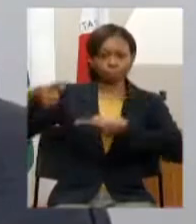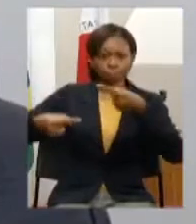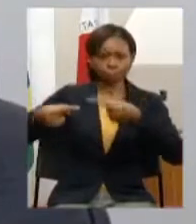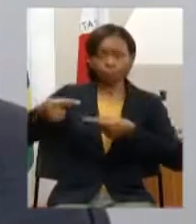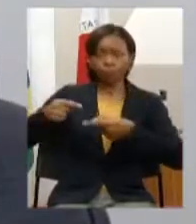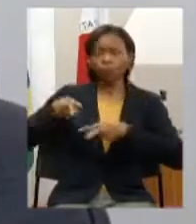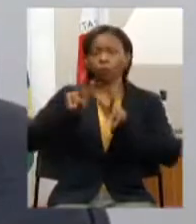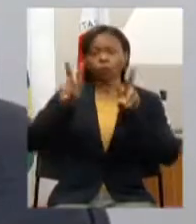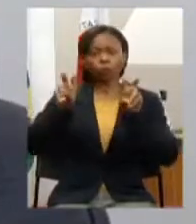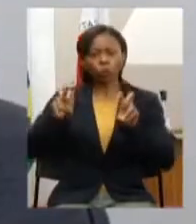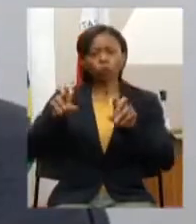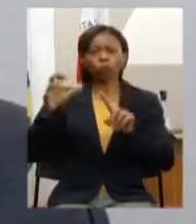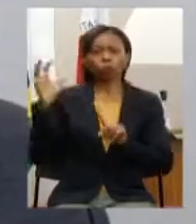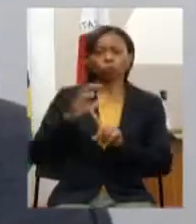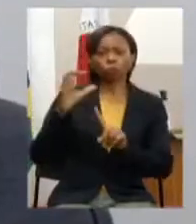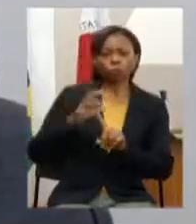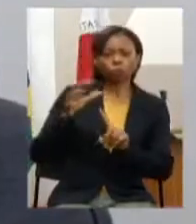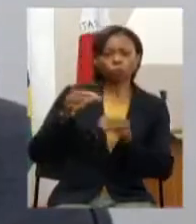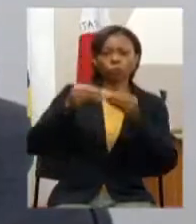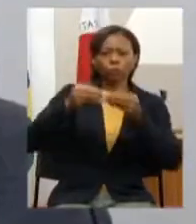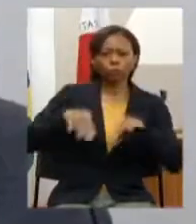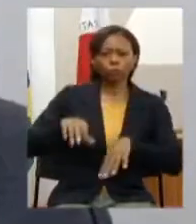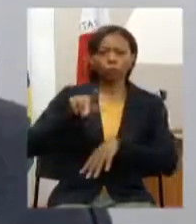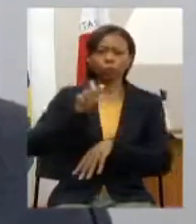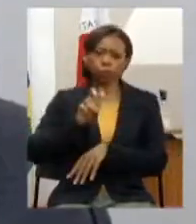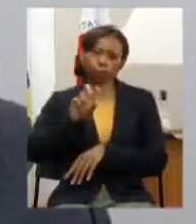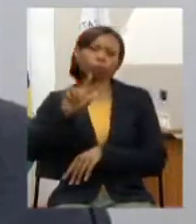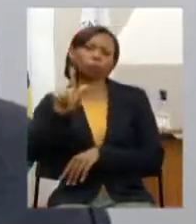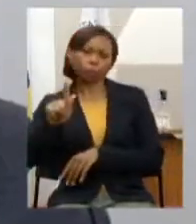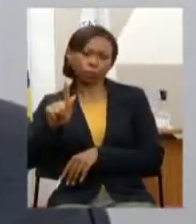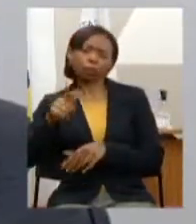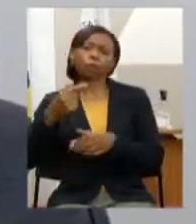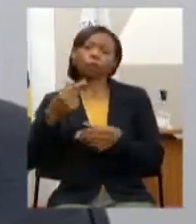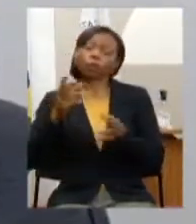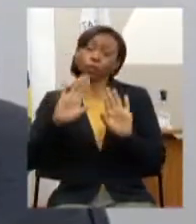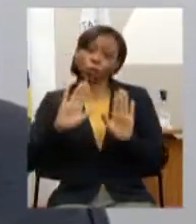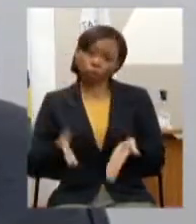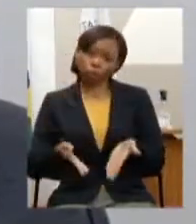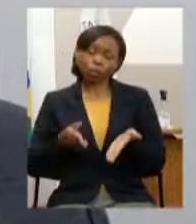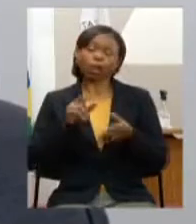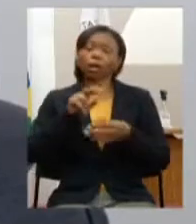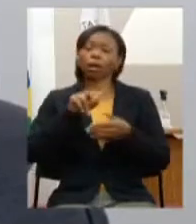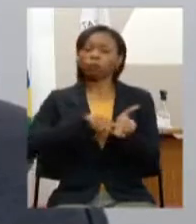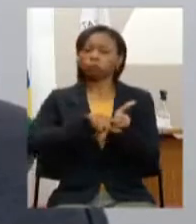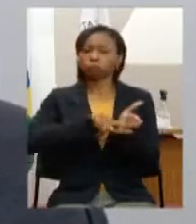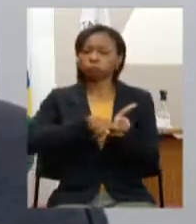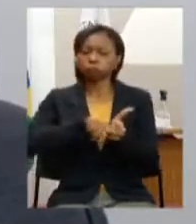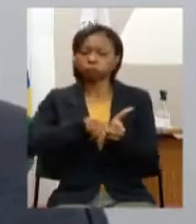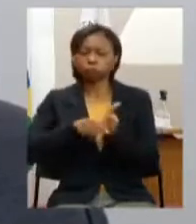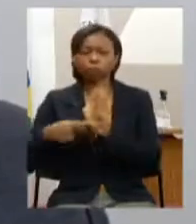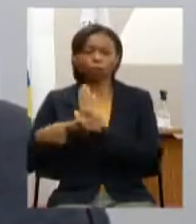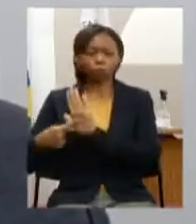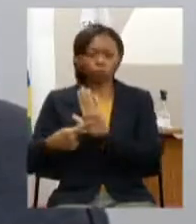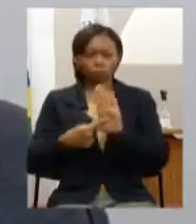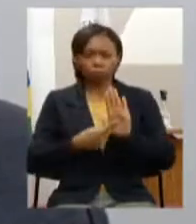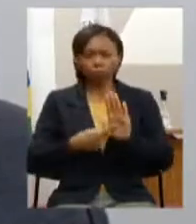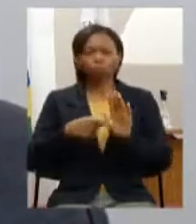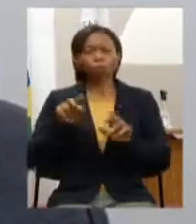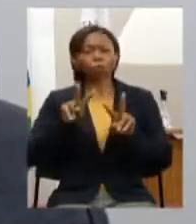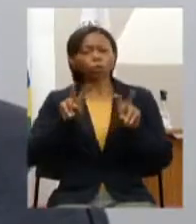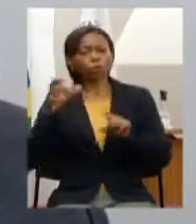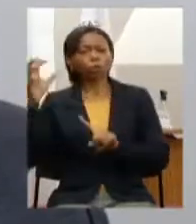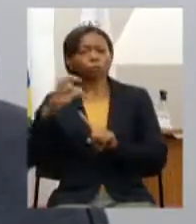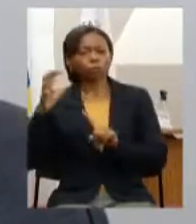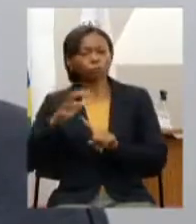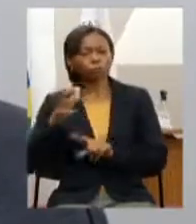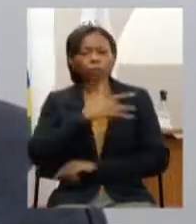negativos das ondas 5G tendo em vista diversos estudos a respeito dos impactos da tecnologia 5G à saúde humana e